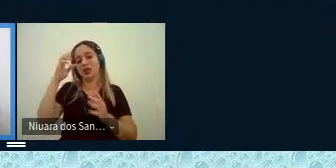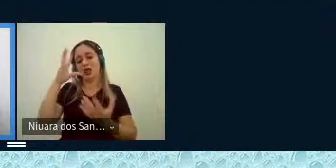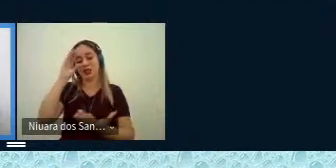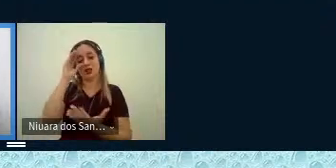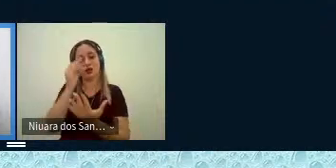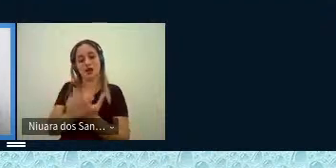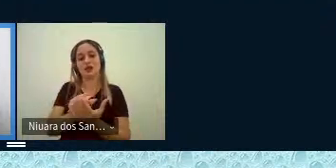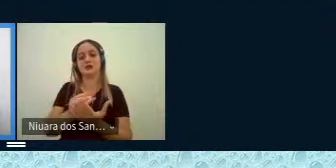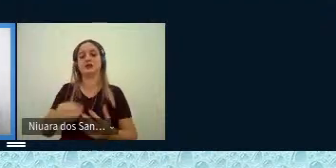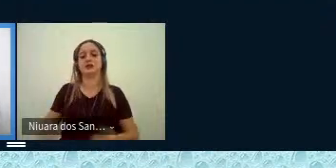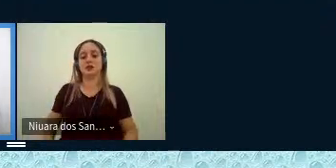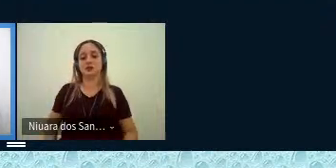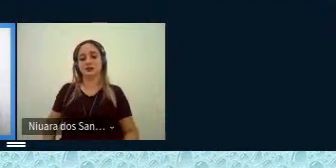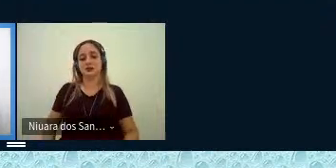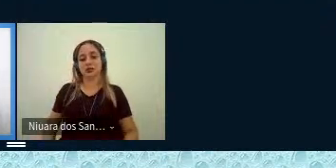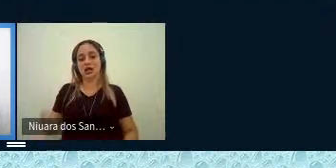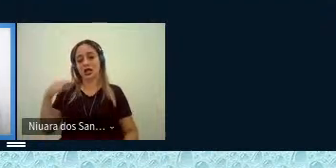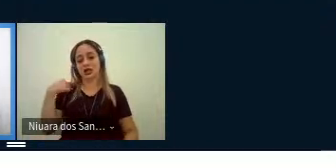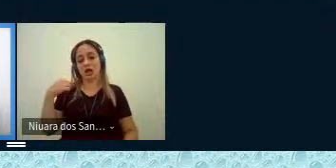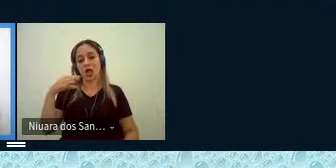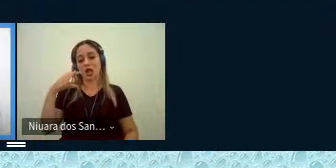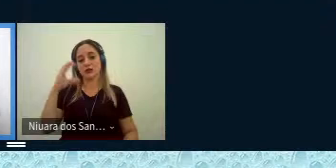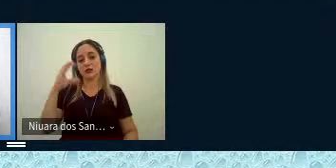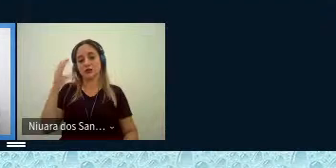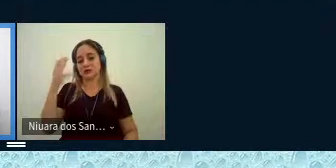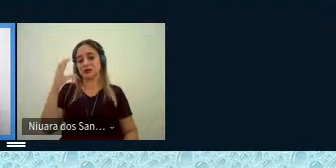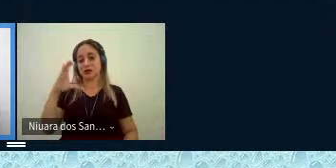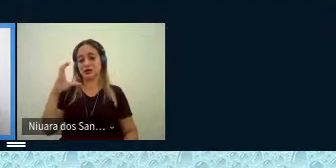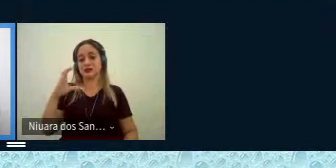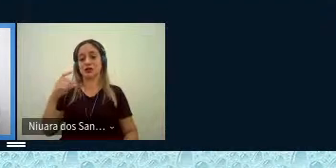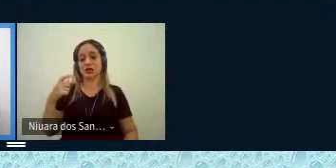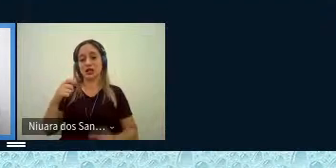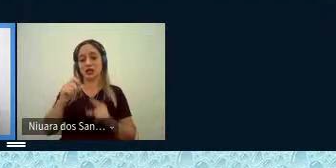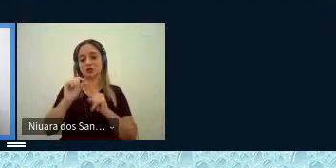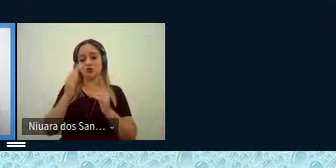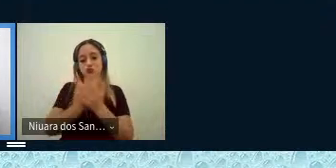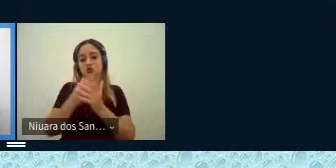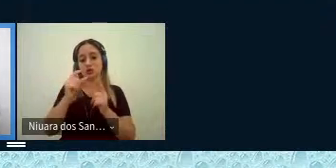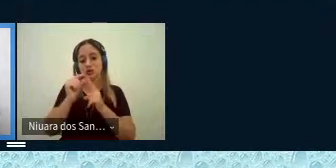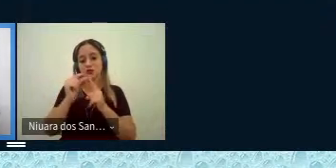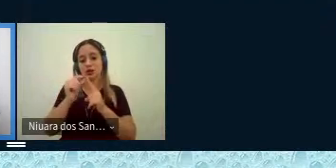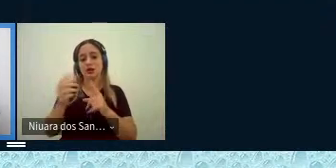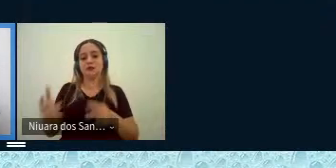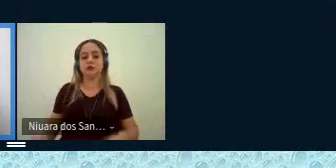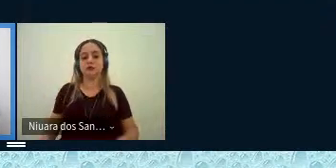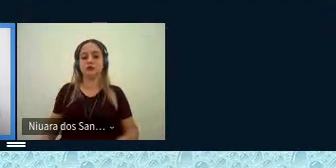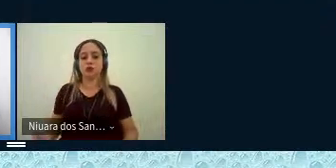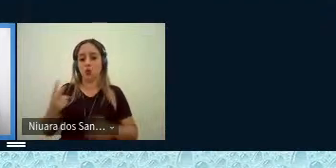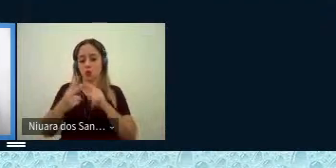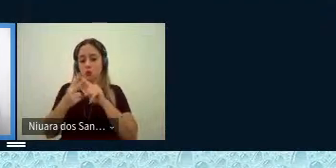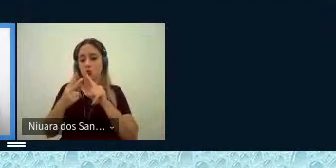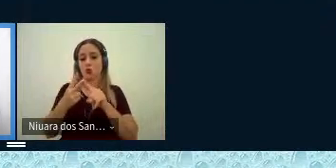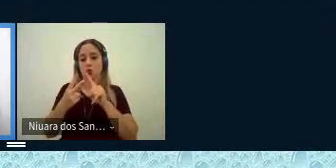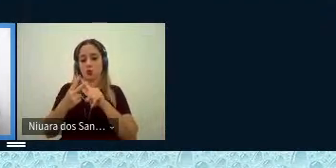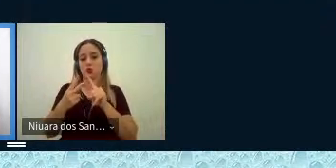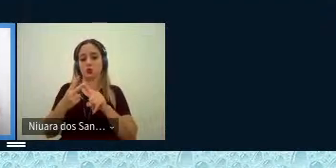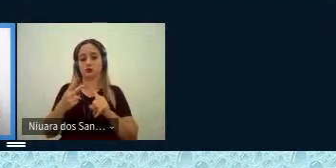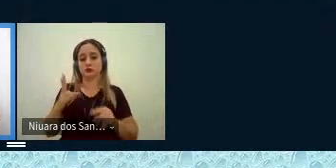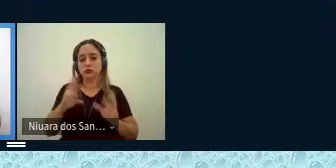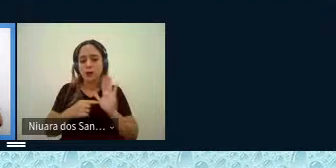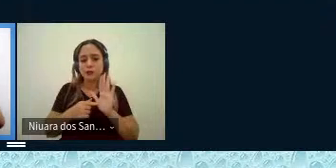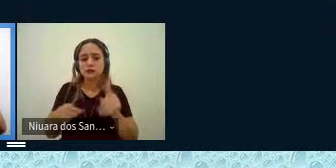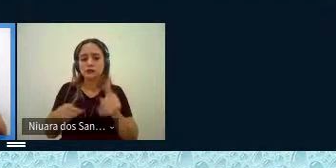concepção da ciência da lexicografia os dois glossários eles também